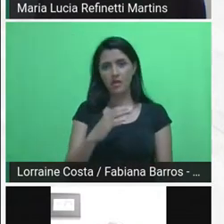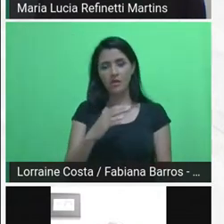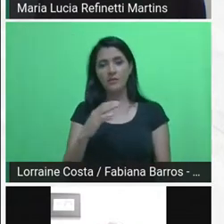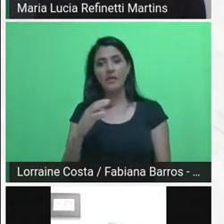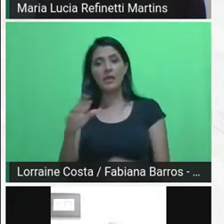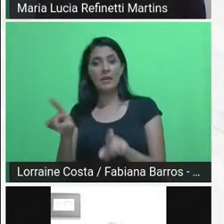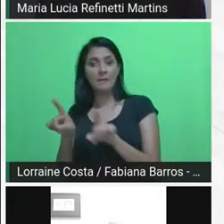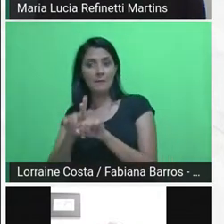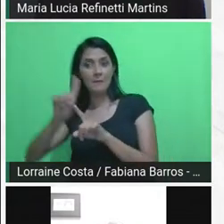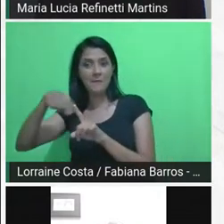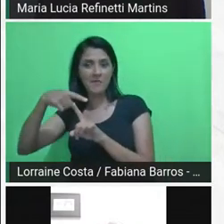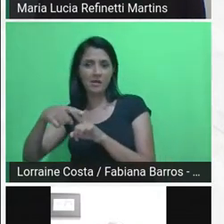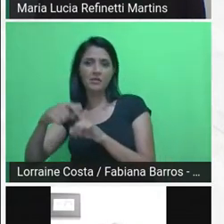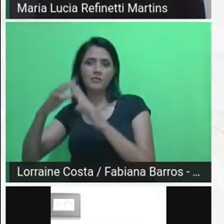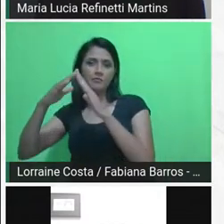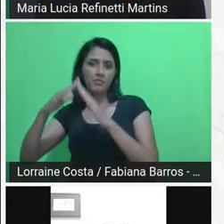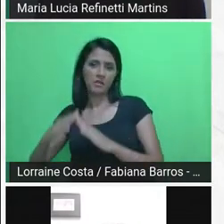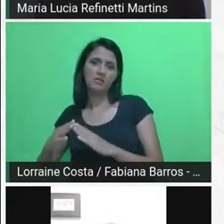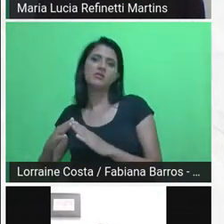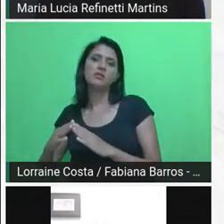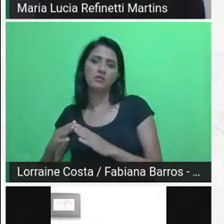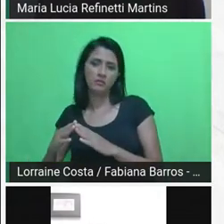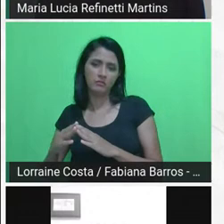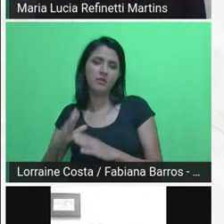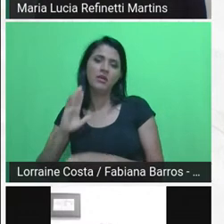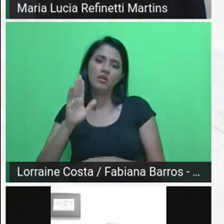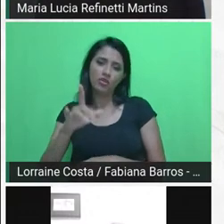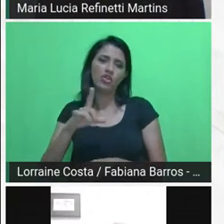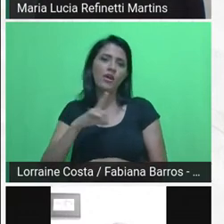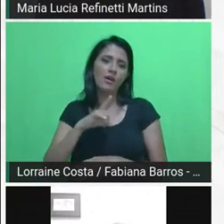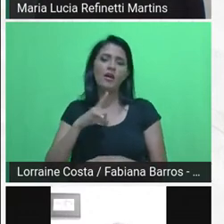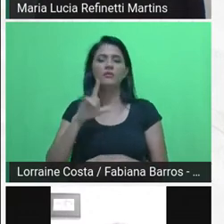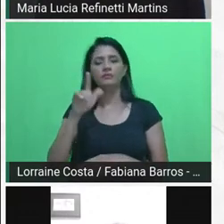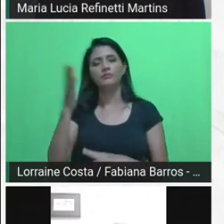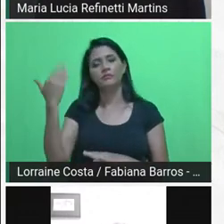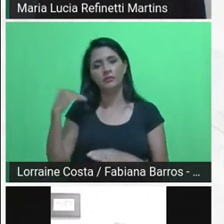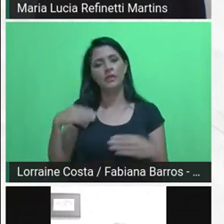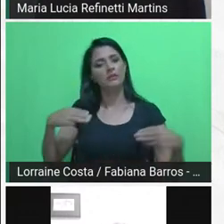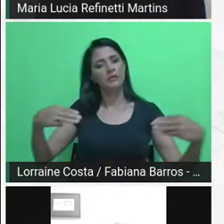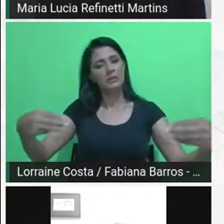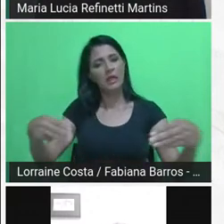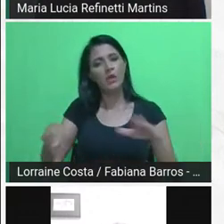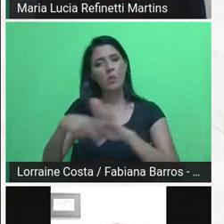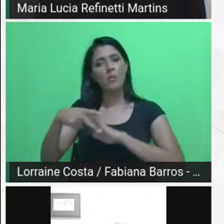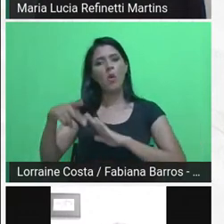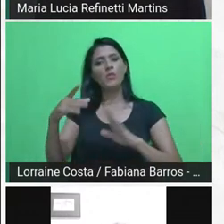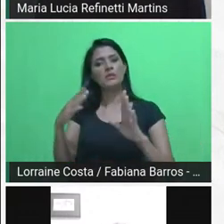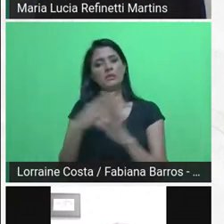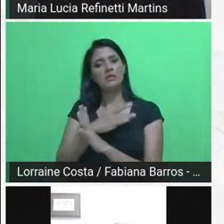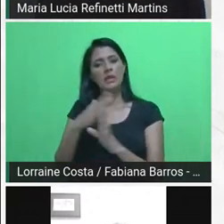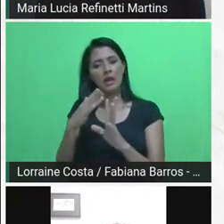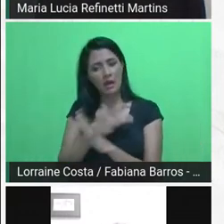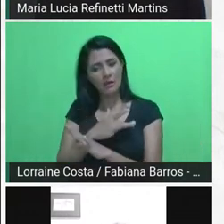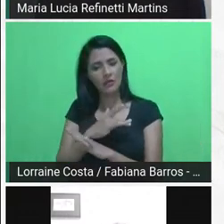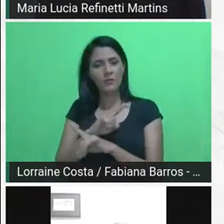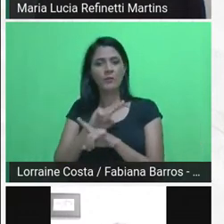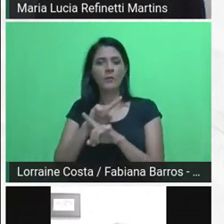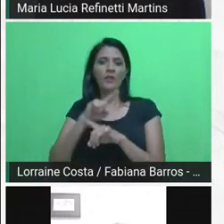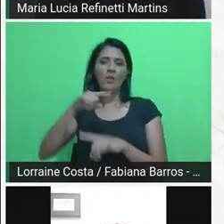enfim, já tivemos um Ministério da Habitação, um Ministério das Cidades, mas, enfim, hoje o MDR,